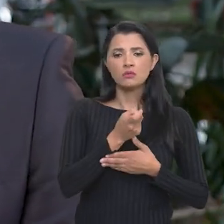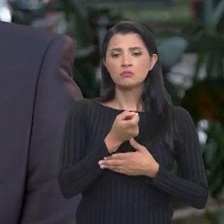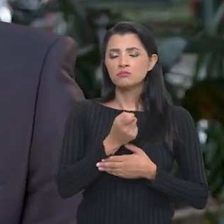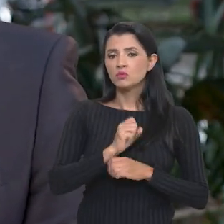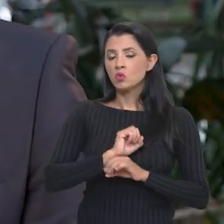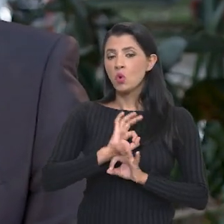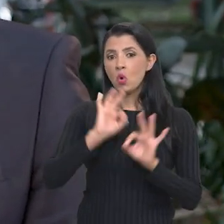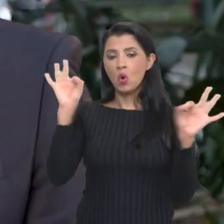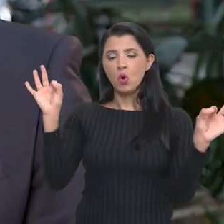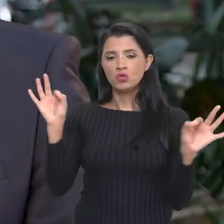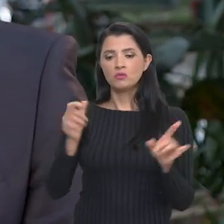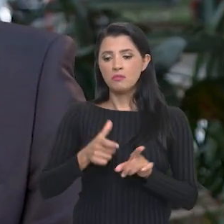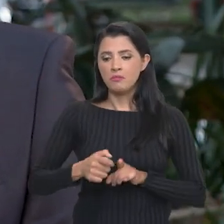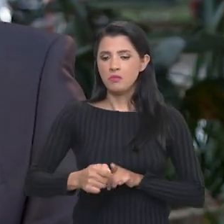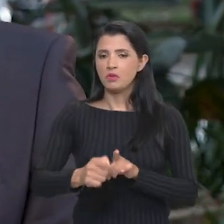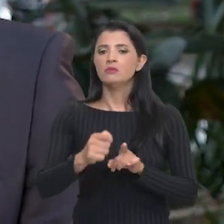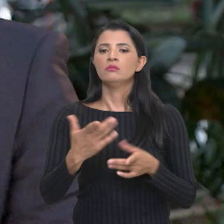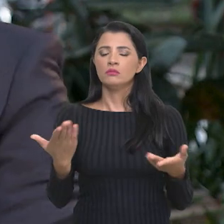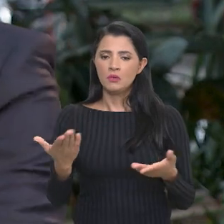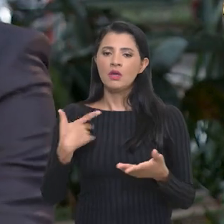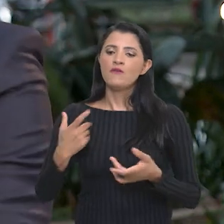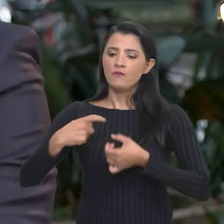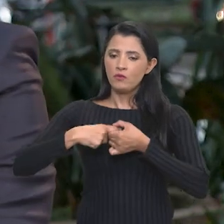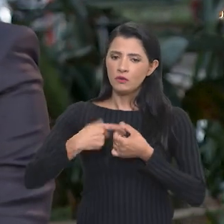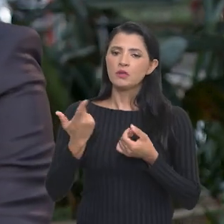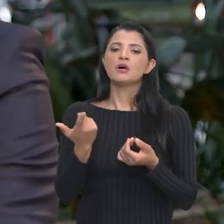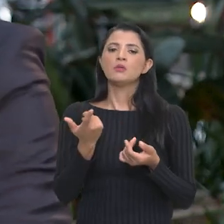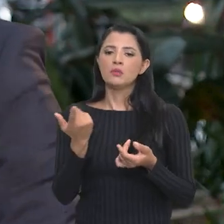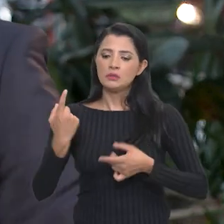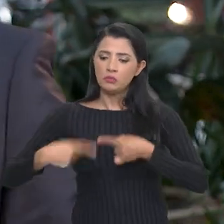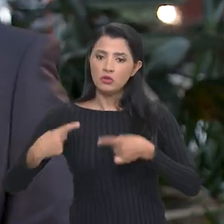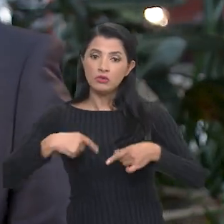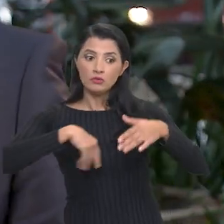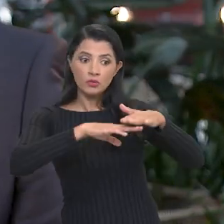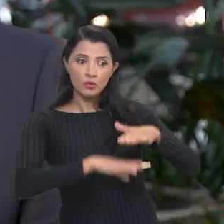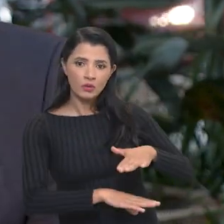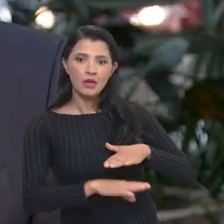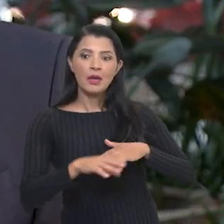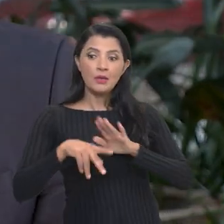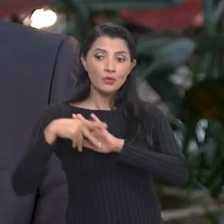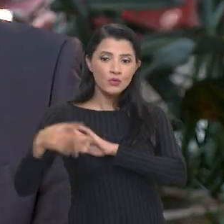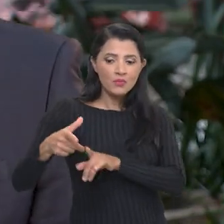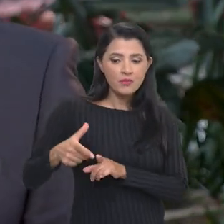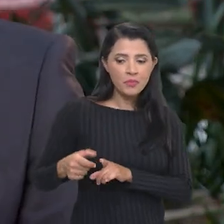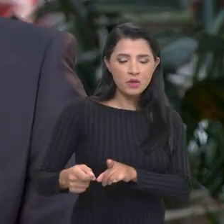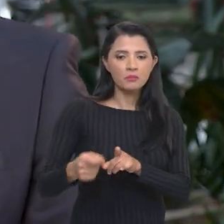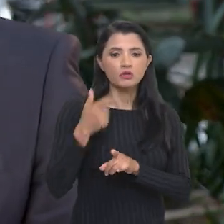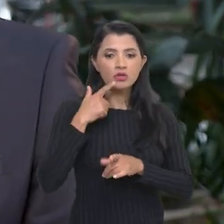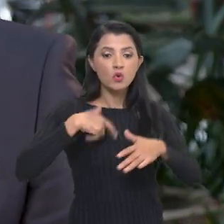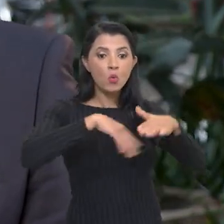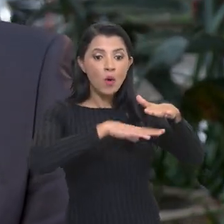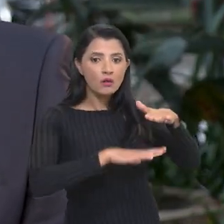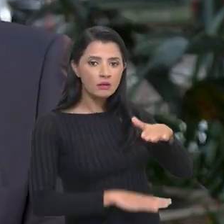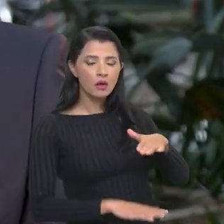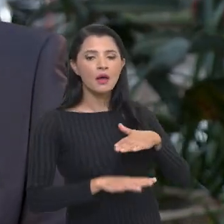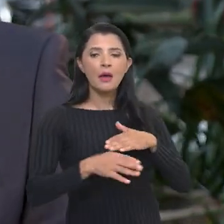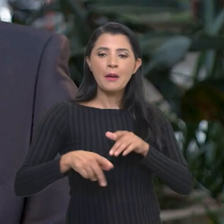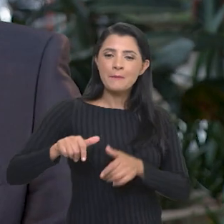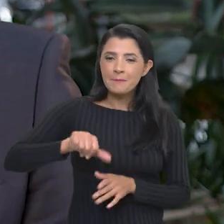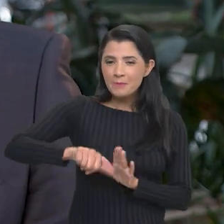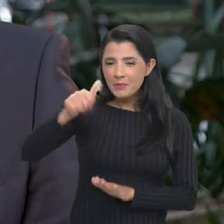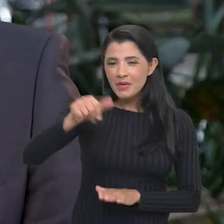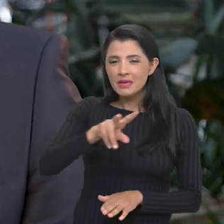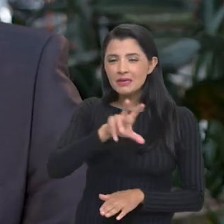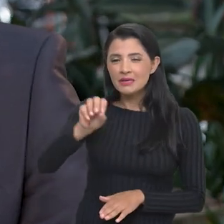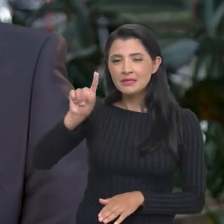colhendo uma super safra de milho. E é por isso que nós voltamos com a política de estoques públicos justamente no milho, para a gente estocar as